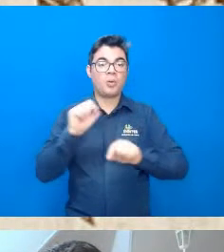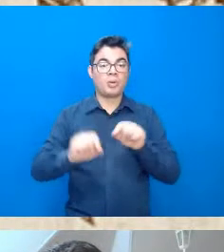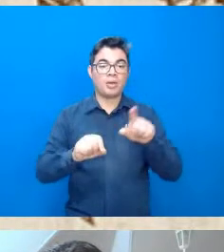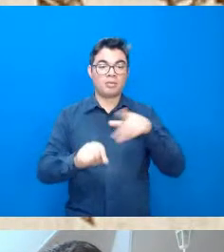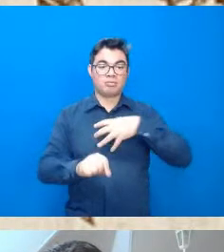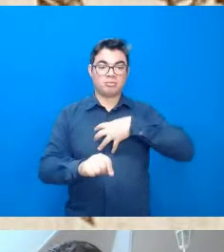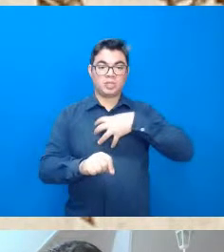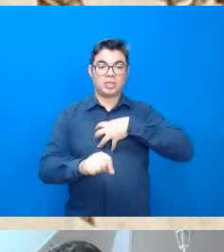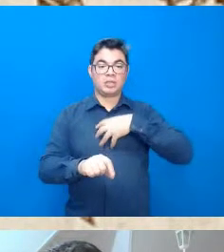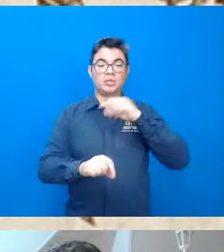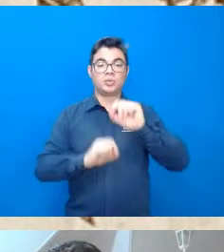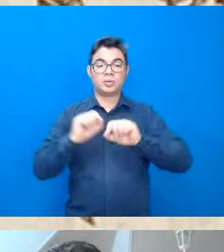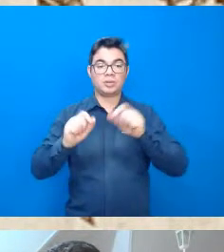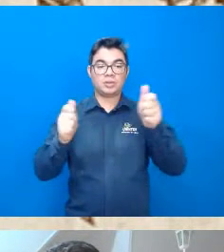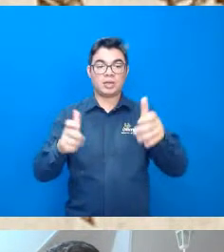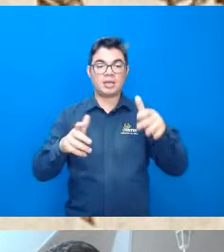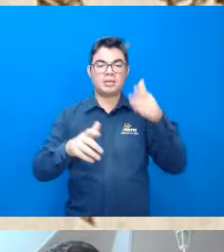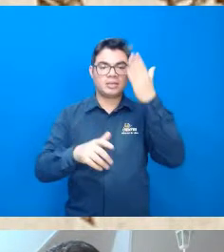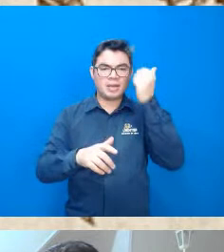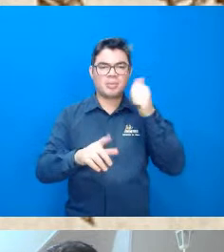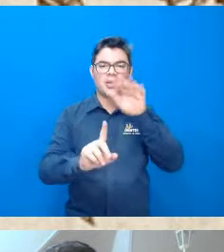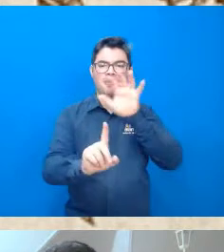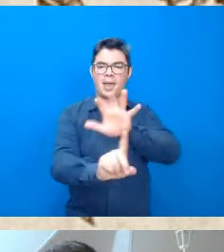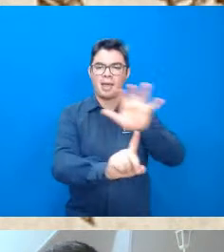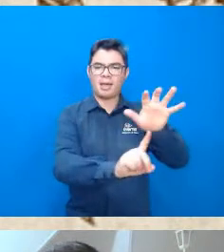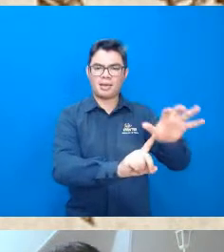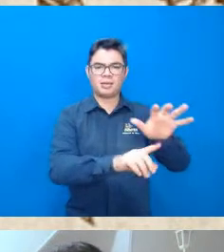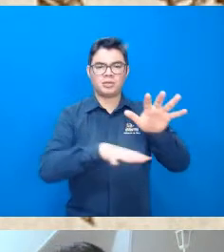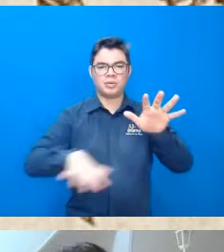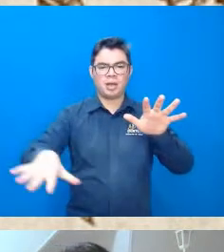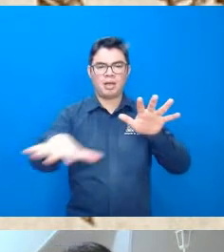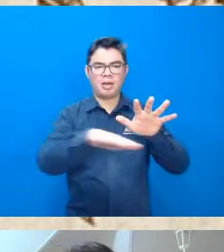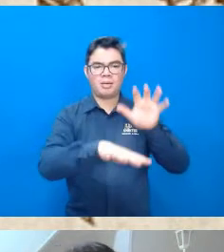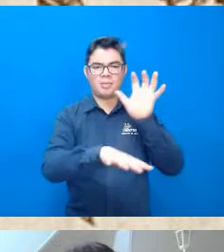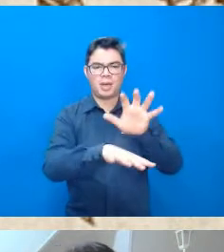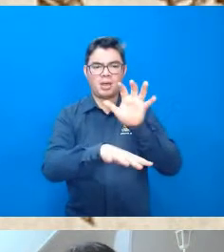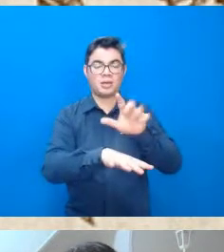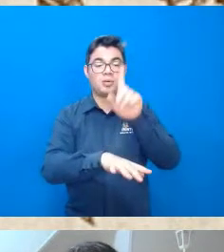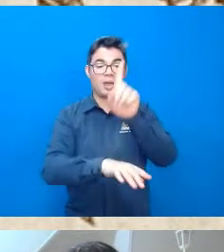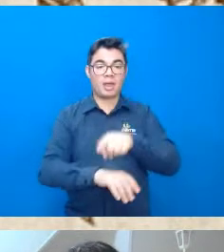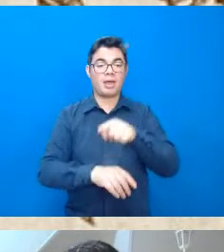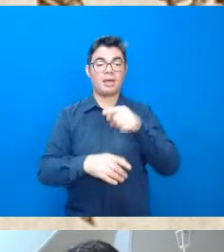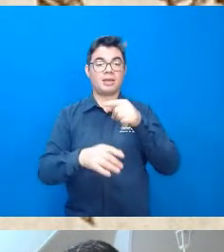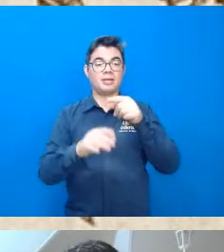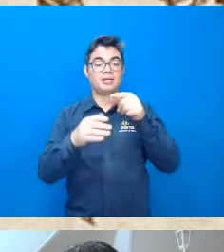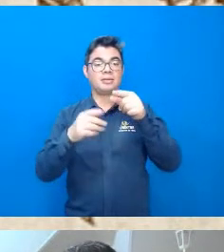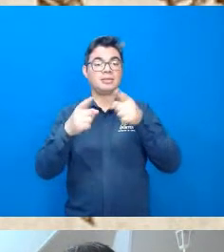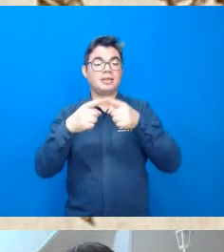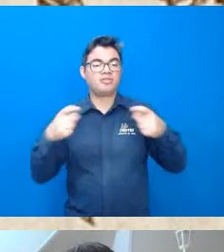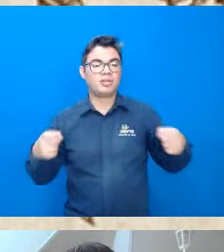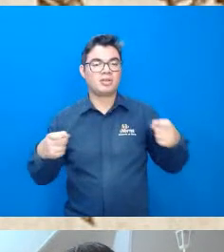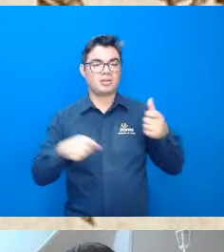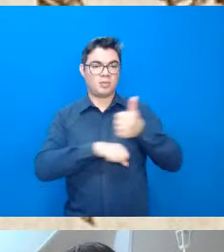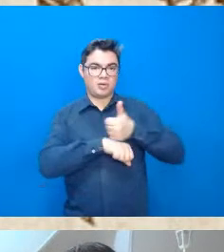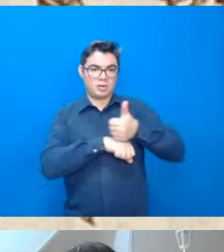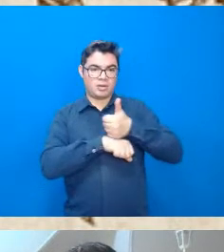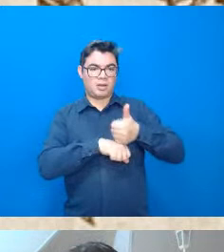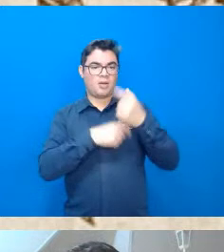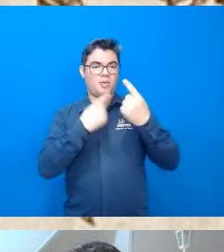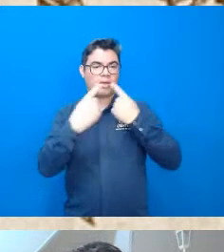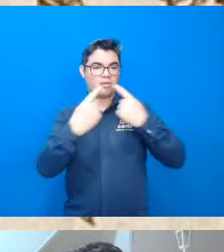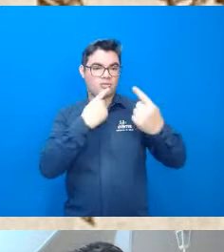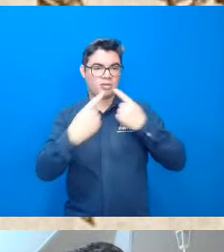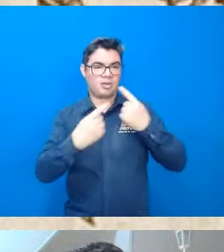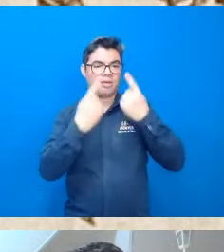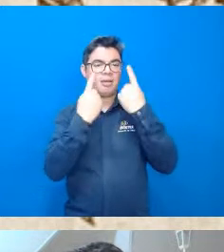a gente sabe que às vezes tem muito impacto né um cientista criticar algum sistema político ainda mais nos Estados Unidos